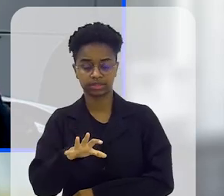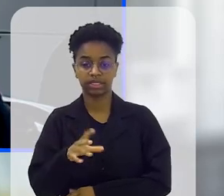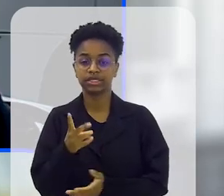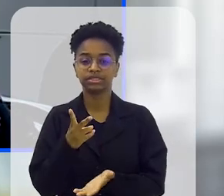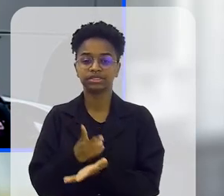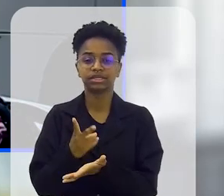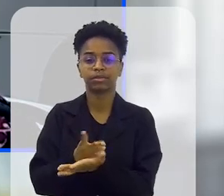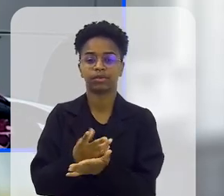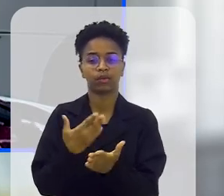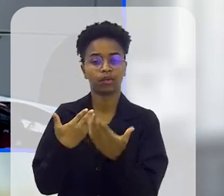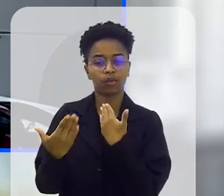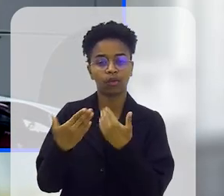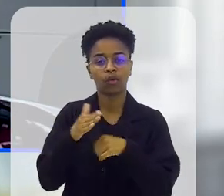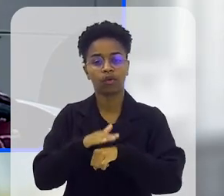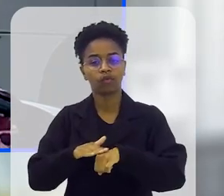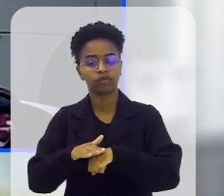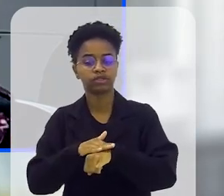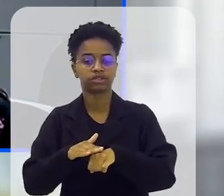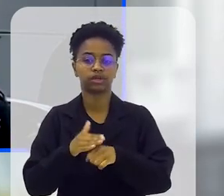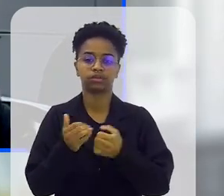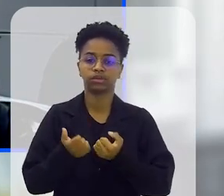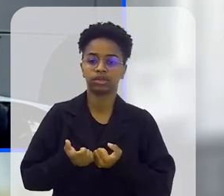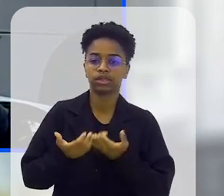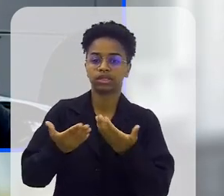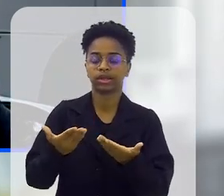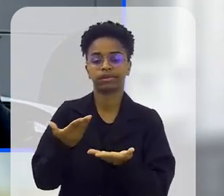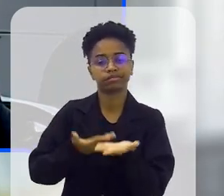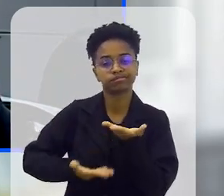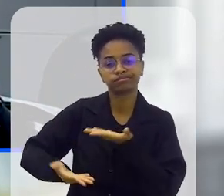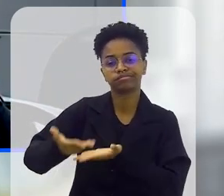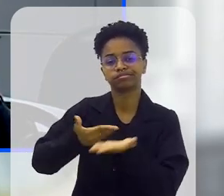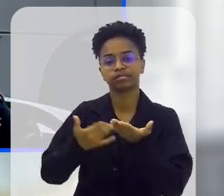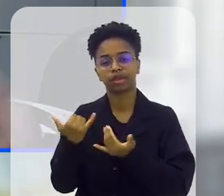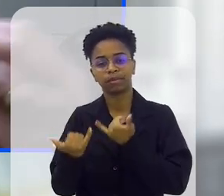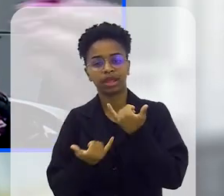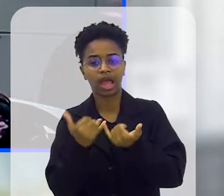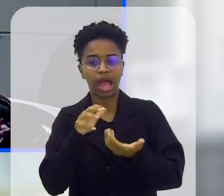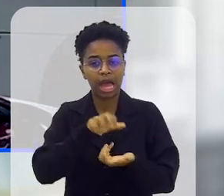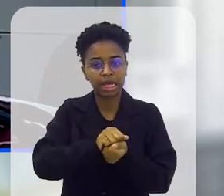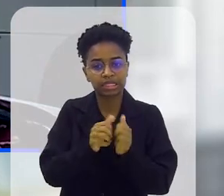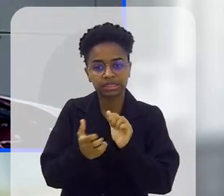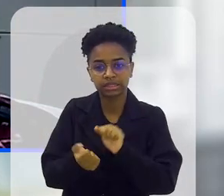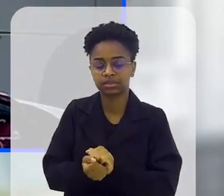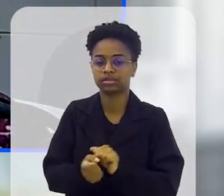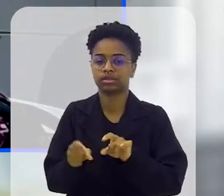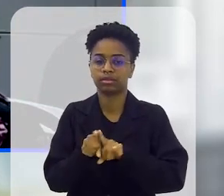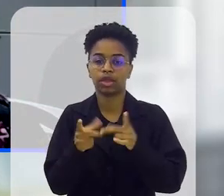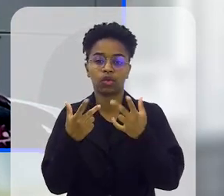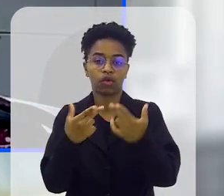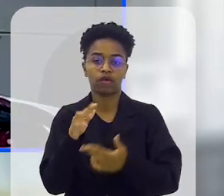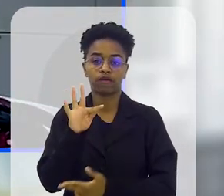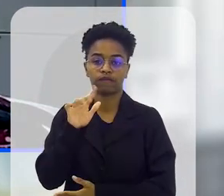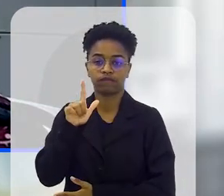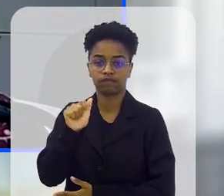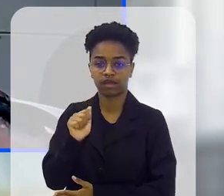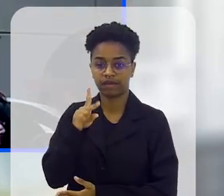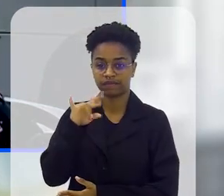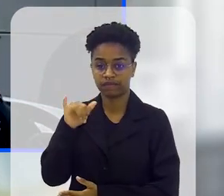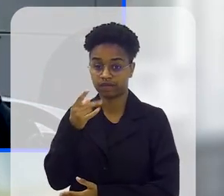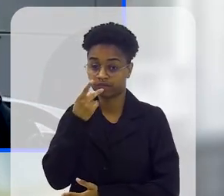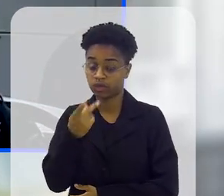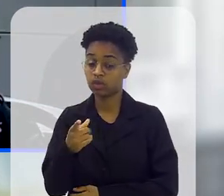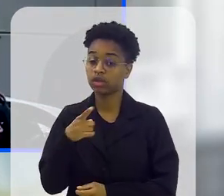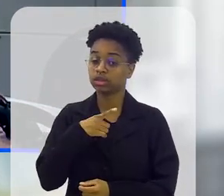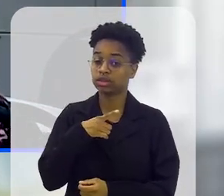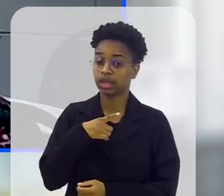de estar ali sempre conversando, oferecendo dinâmicas, artesanatos, que nem a doutora Flávia falou, a gente tem uma